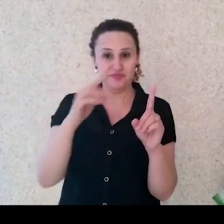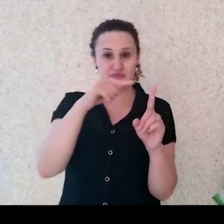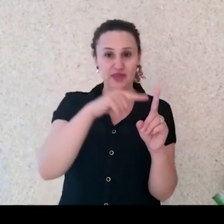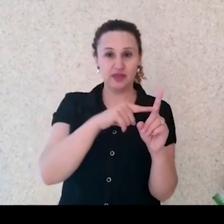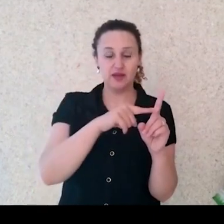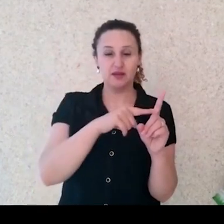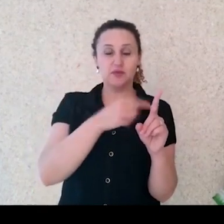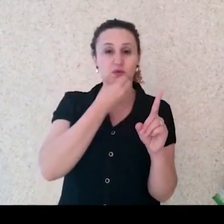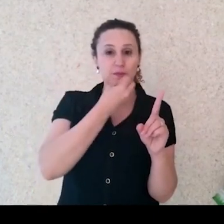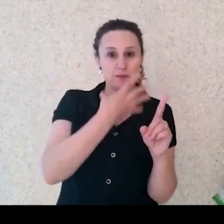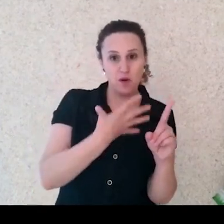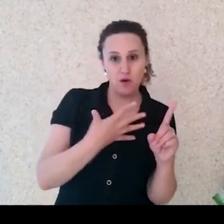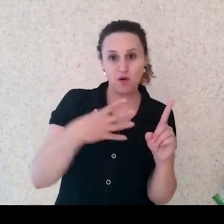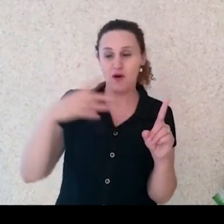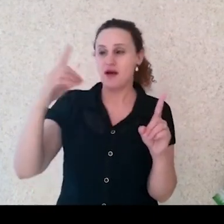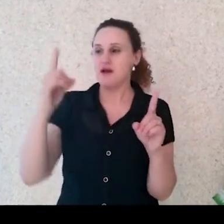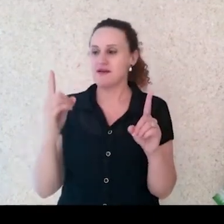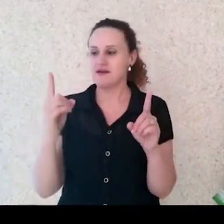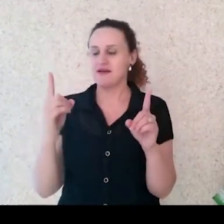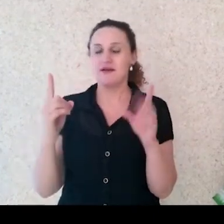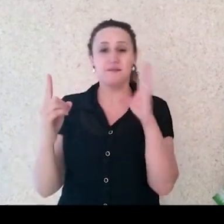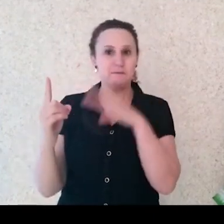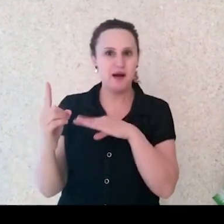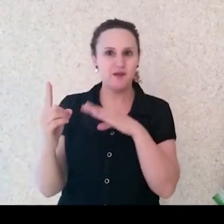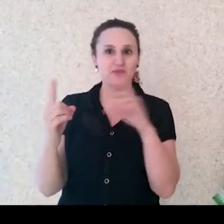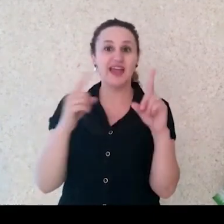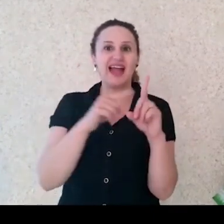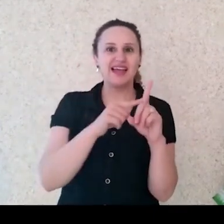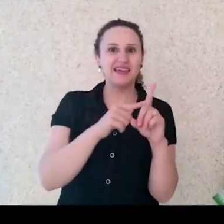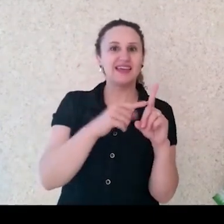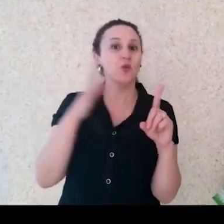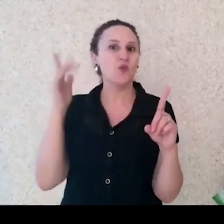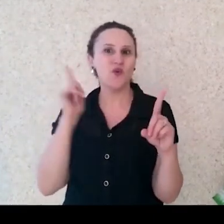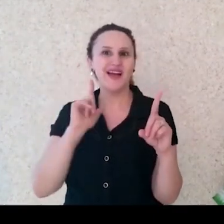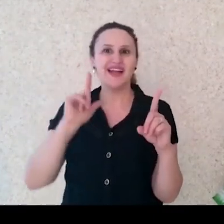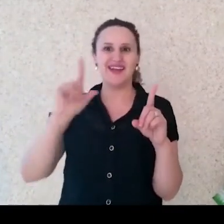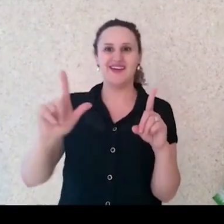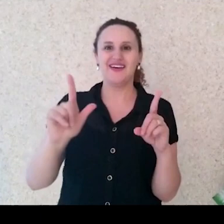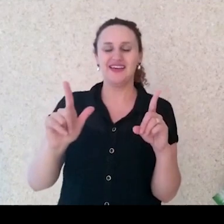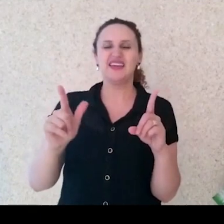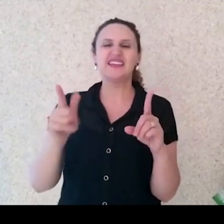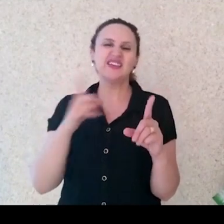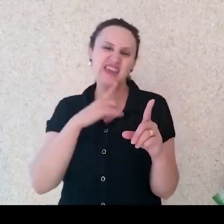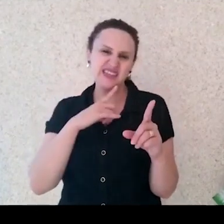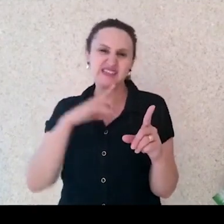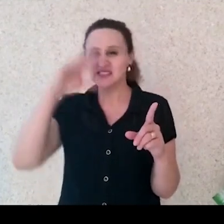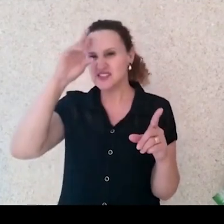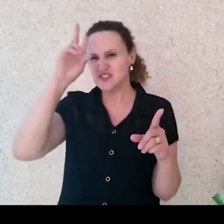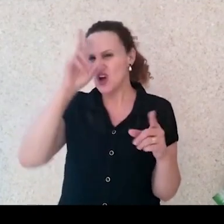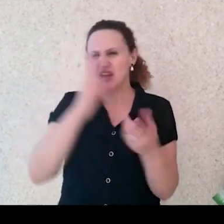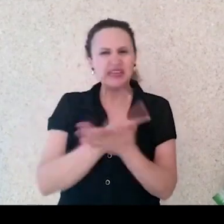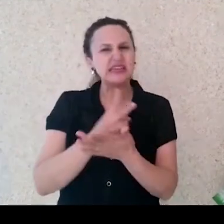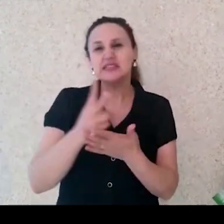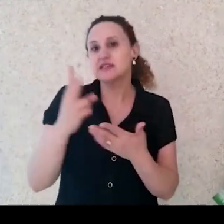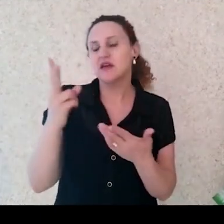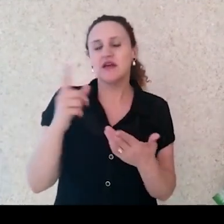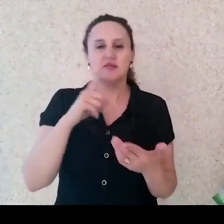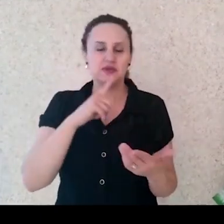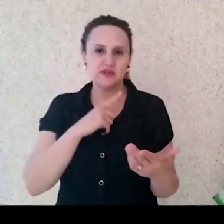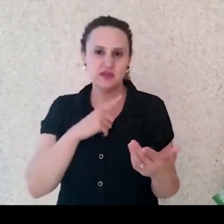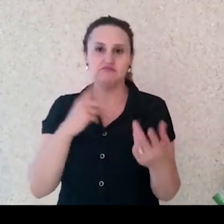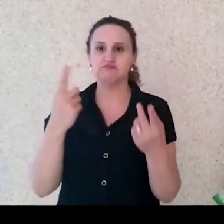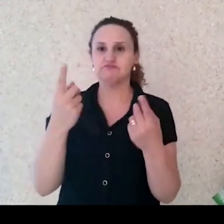completar essa missão que lhe foi dada e você retorna com aquilo que lhe foi colocado para fazer.